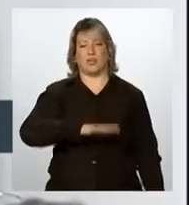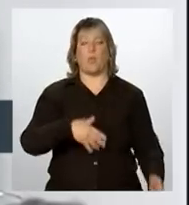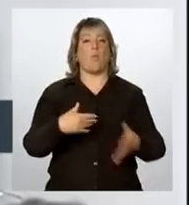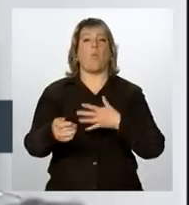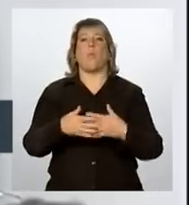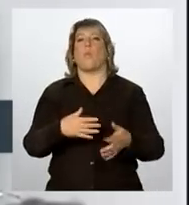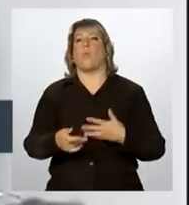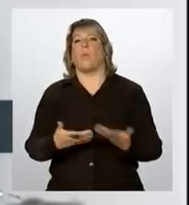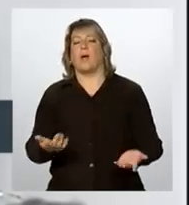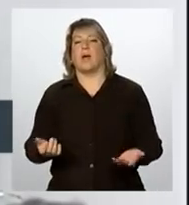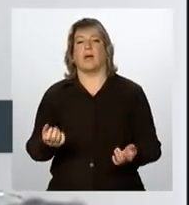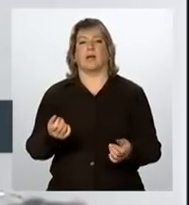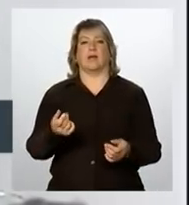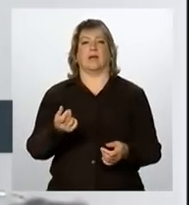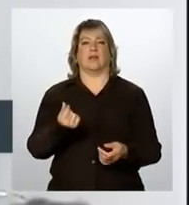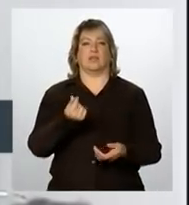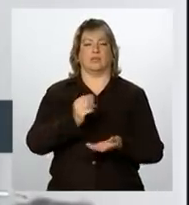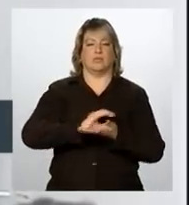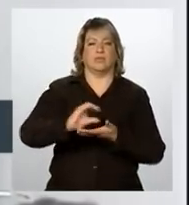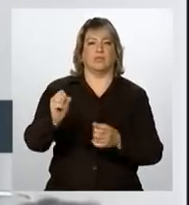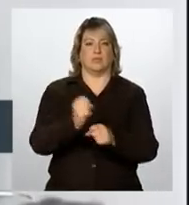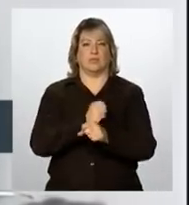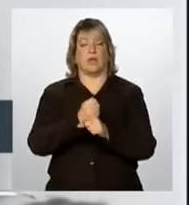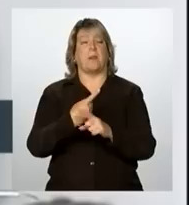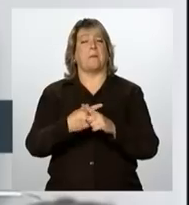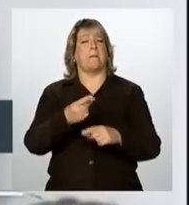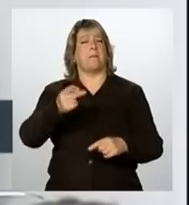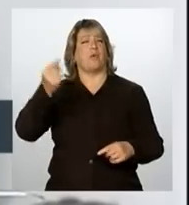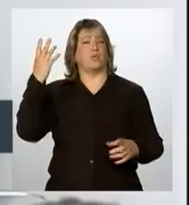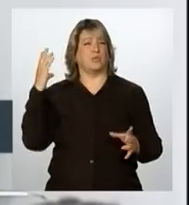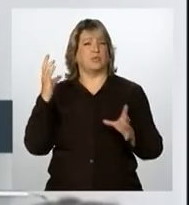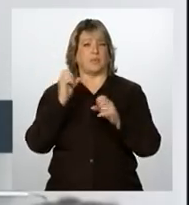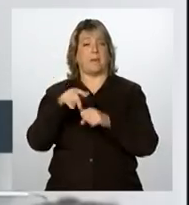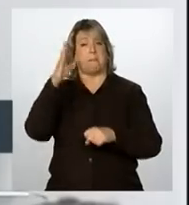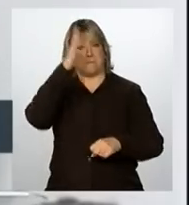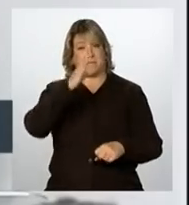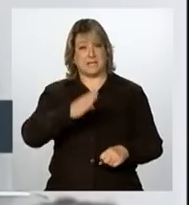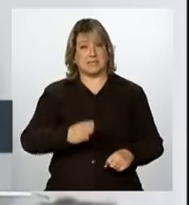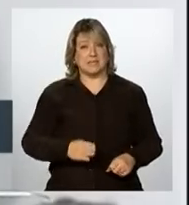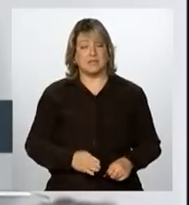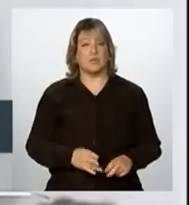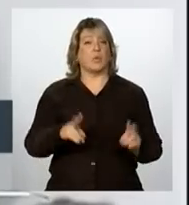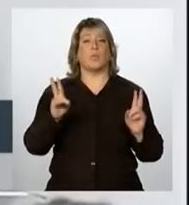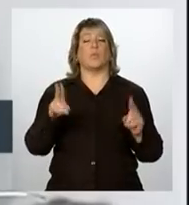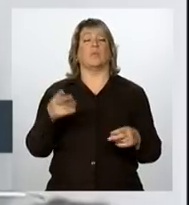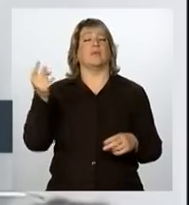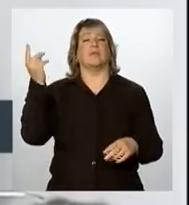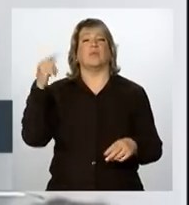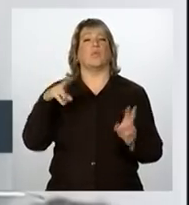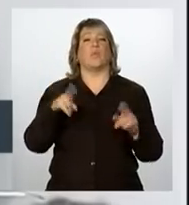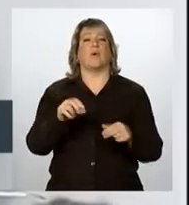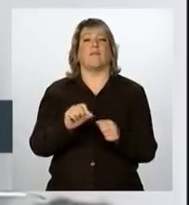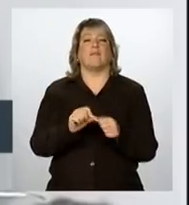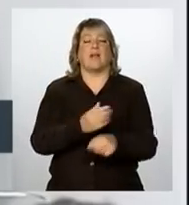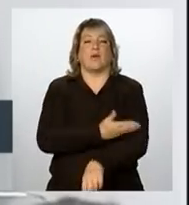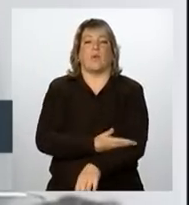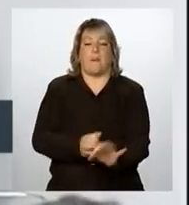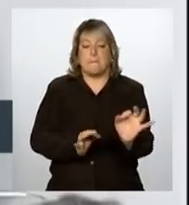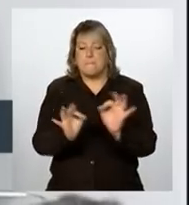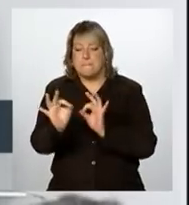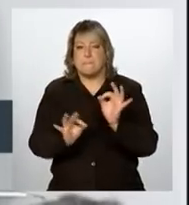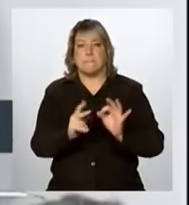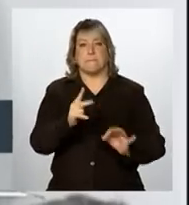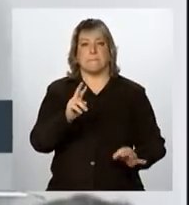investimento em infraestrutura, durante muito tempo o Brasil deixou de fazer projetos. Nós não temos